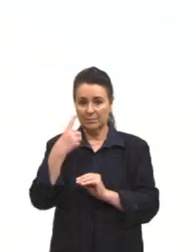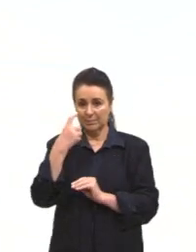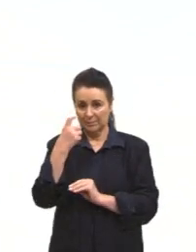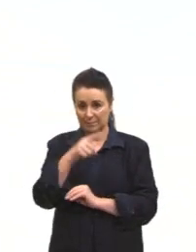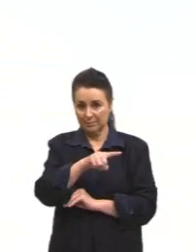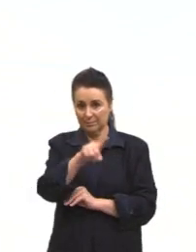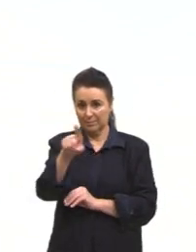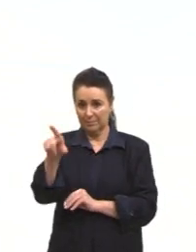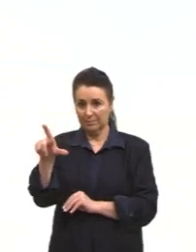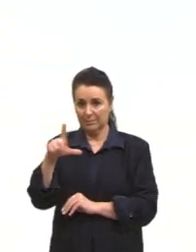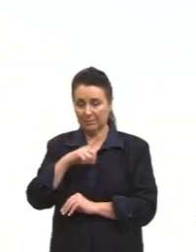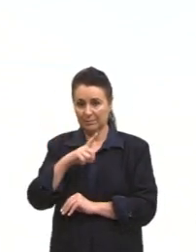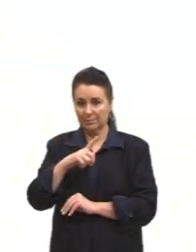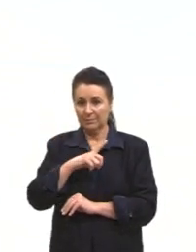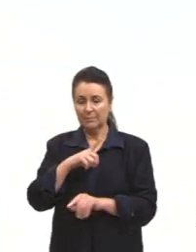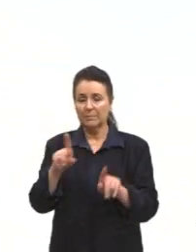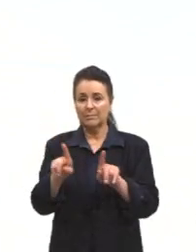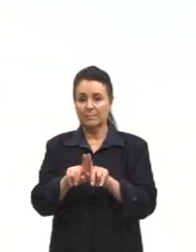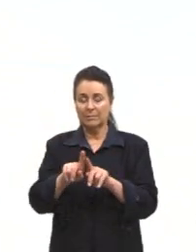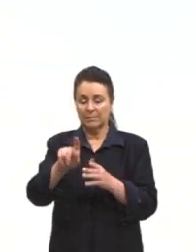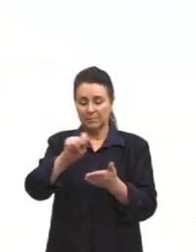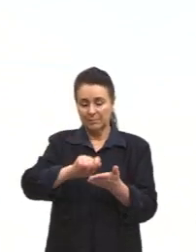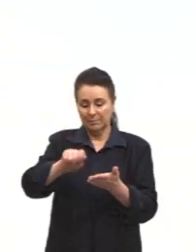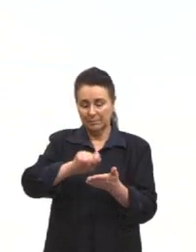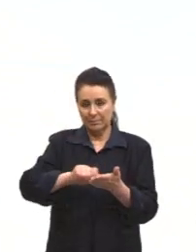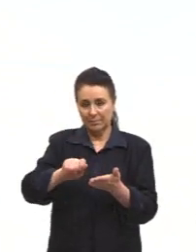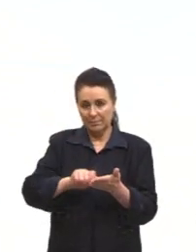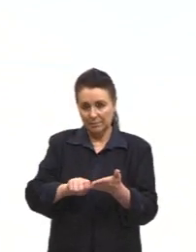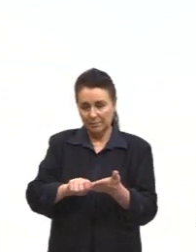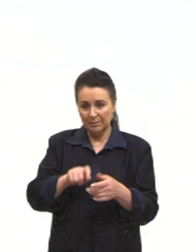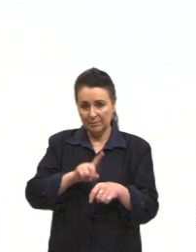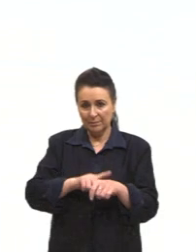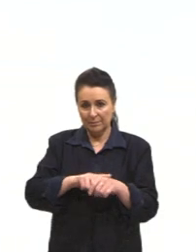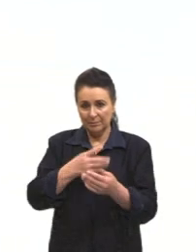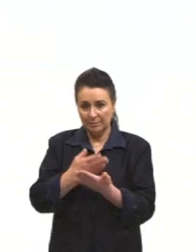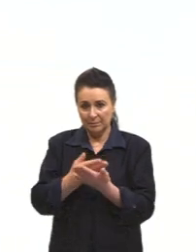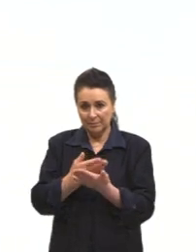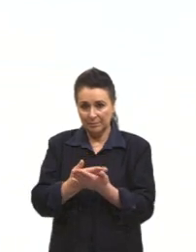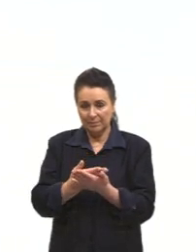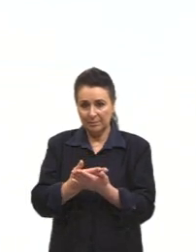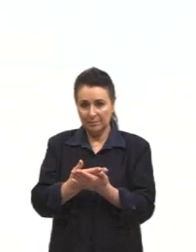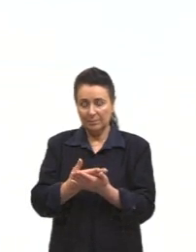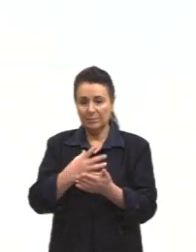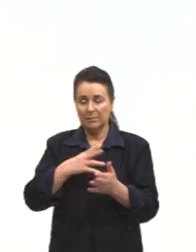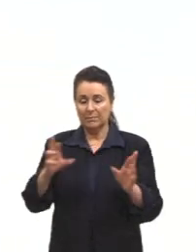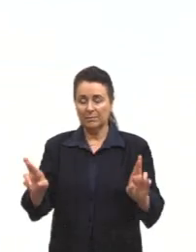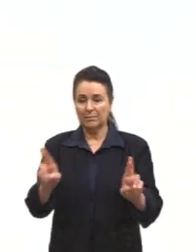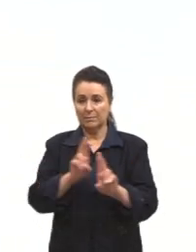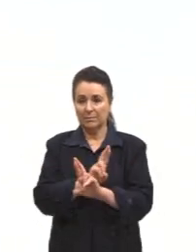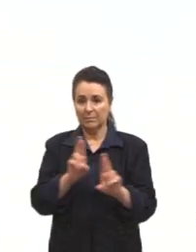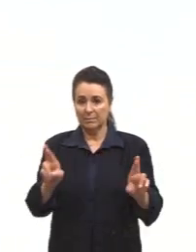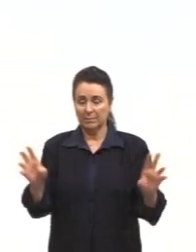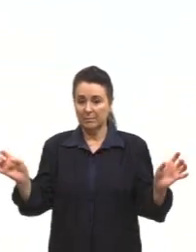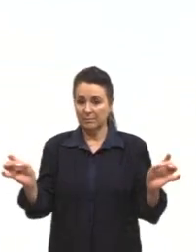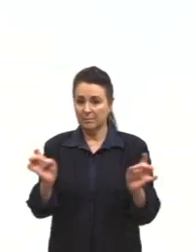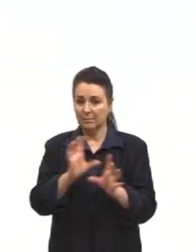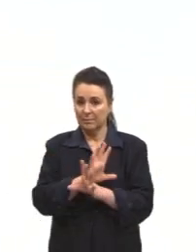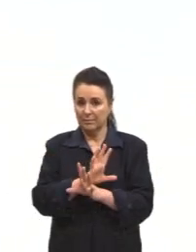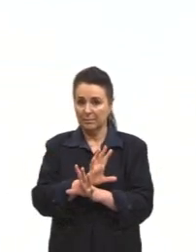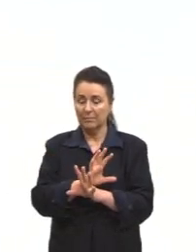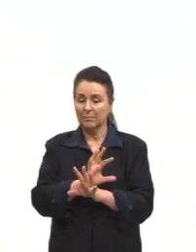terem ele também aí anotado, né? No momento de que for estudar, já ter essas relações ali prontinhas para